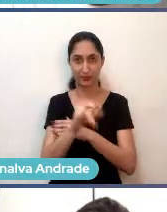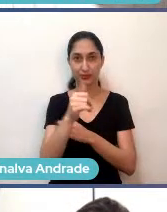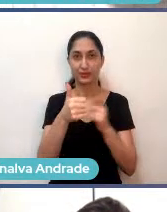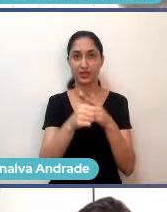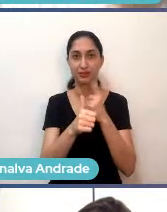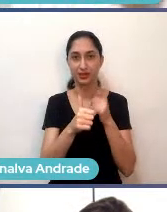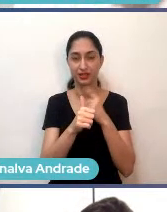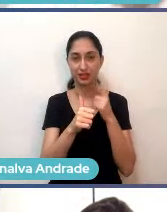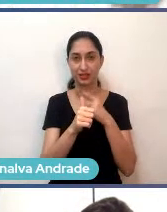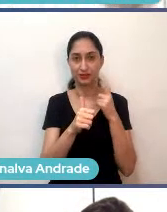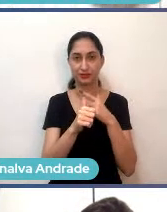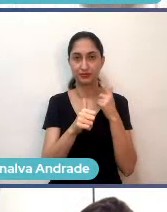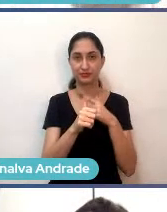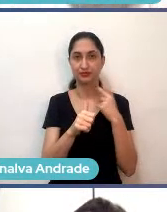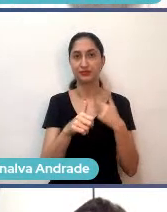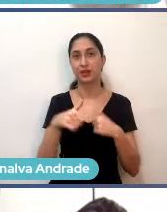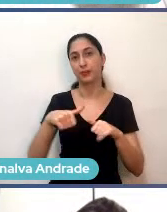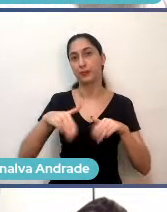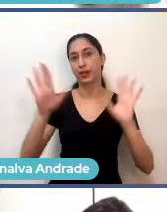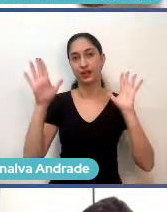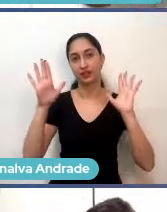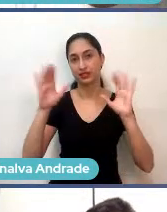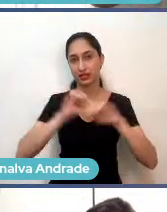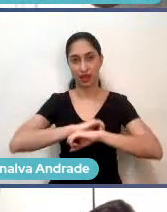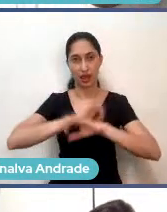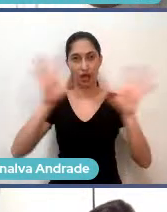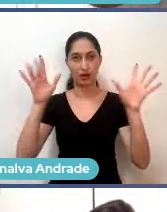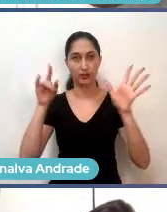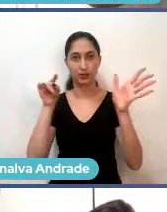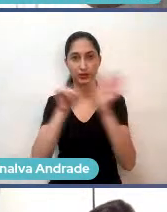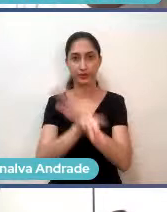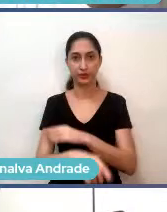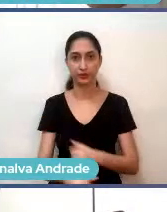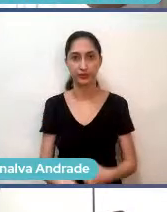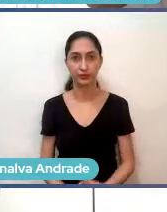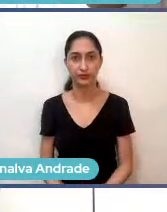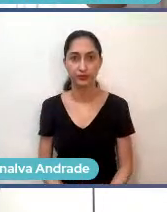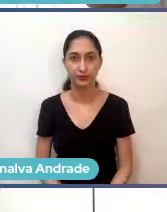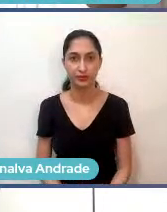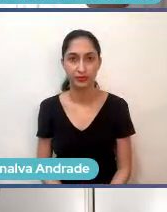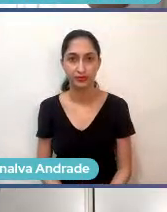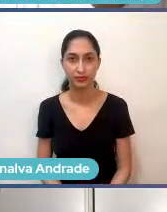a mais óbvia aí, que é, como você está lidando com isso?